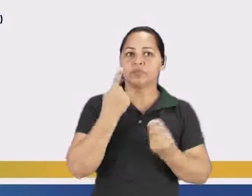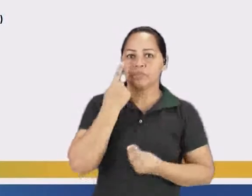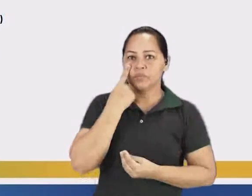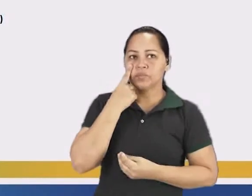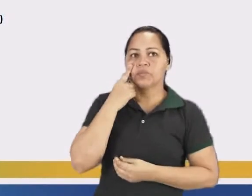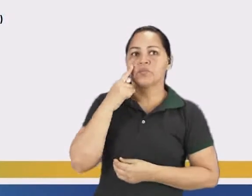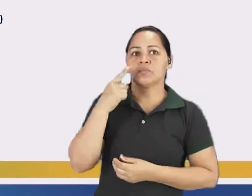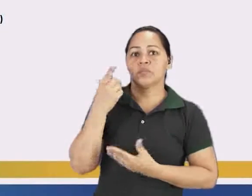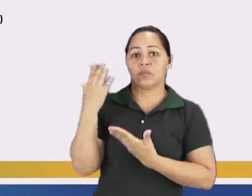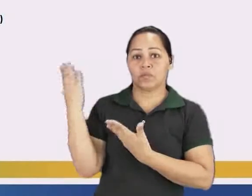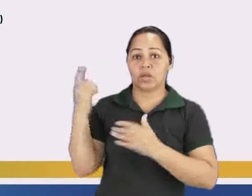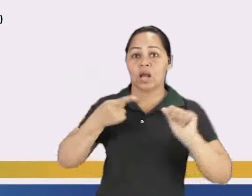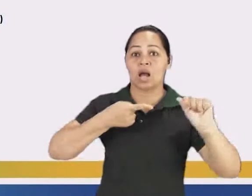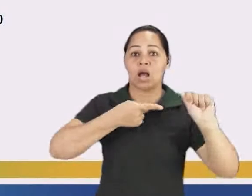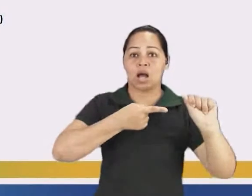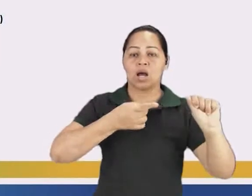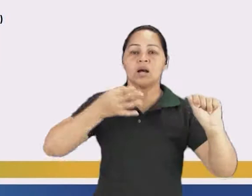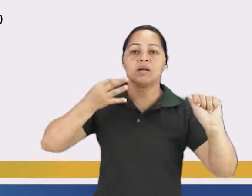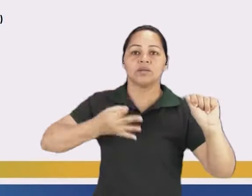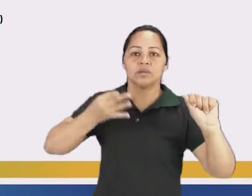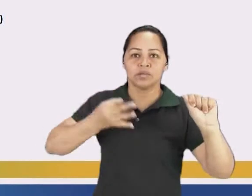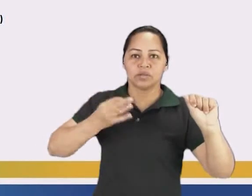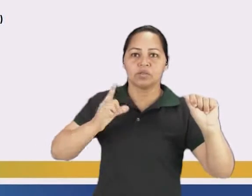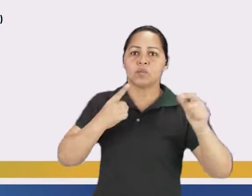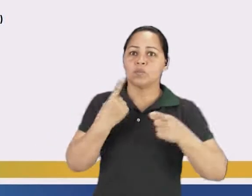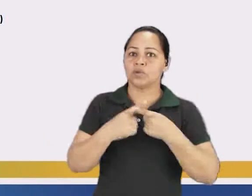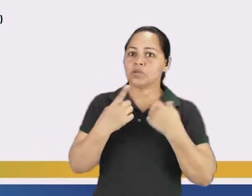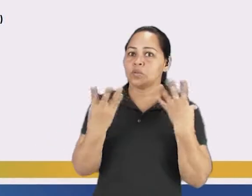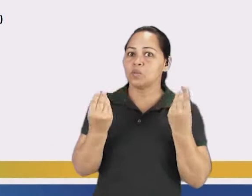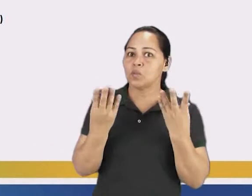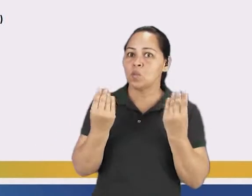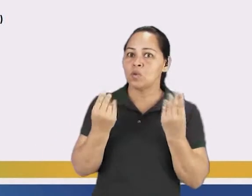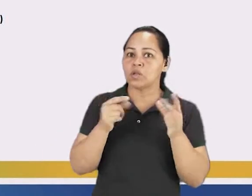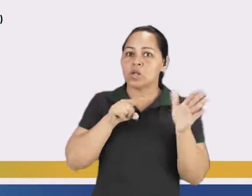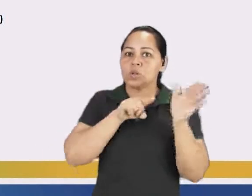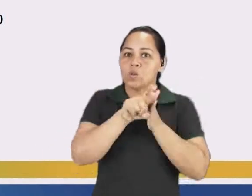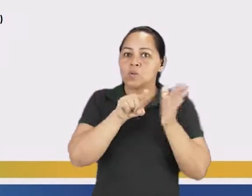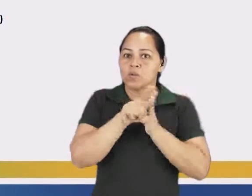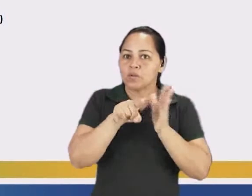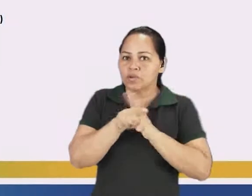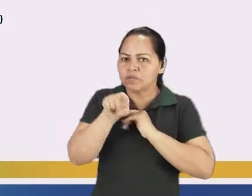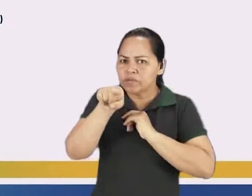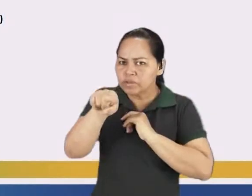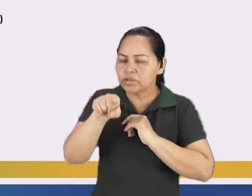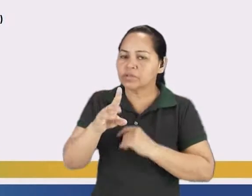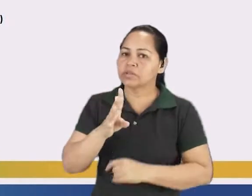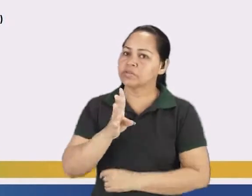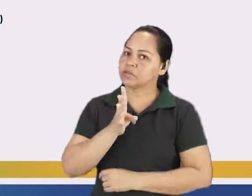vocês leiam com mais calma, porque são muitas questões e eu gostaria que vocês